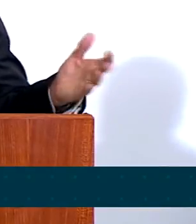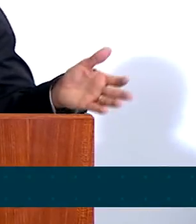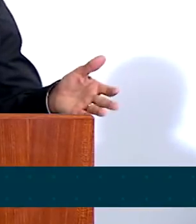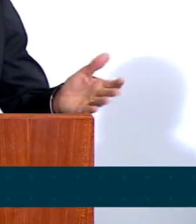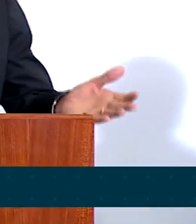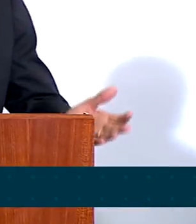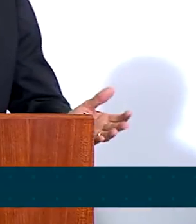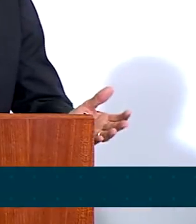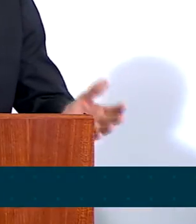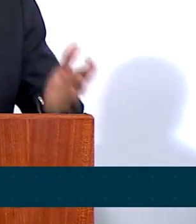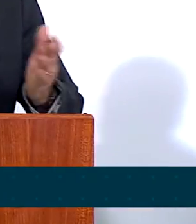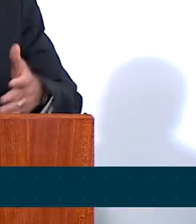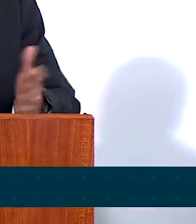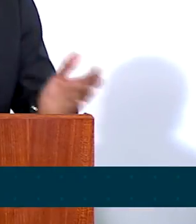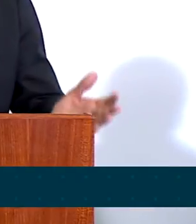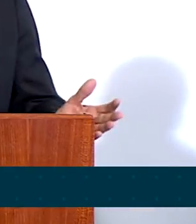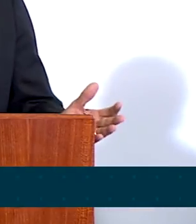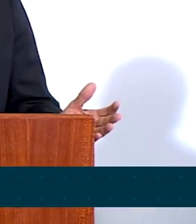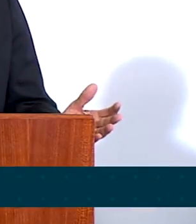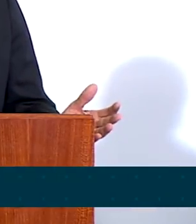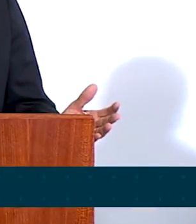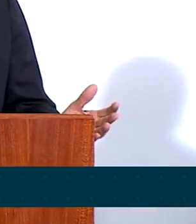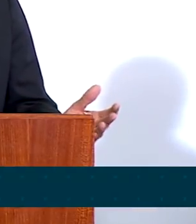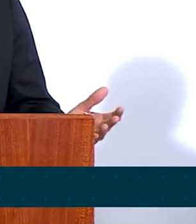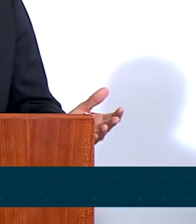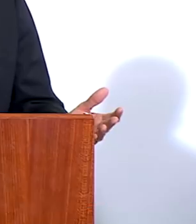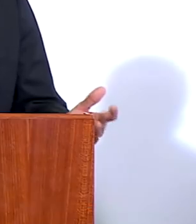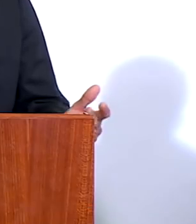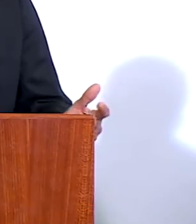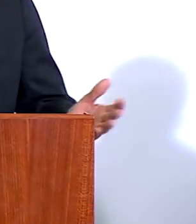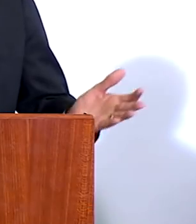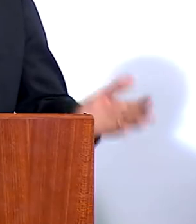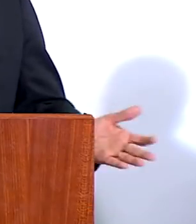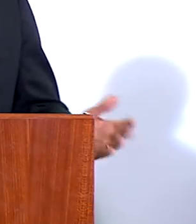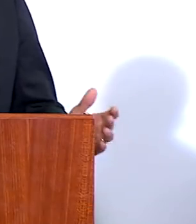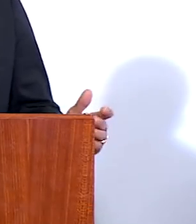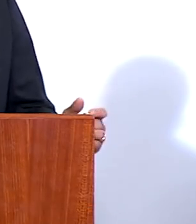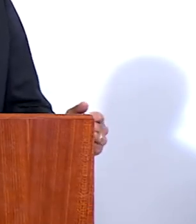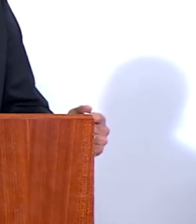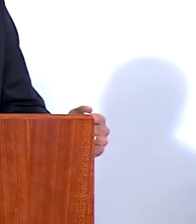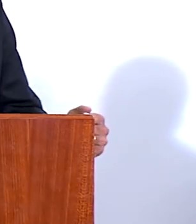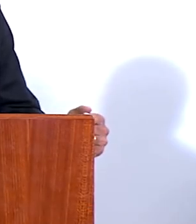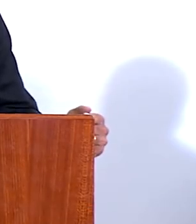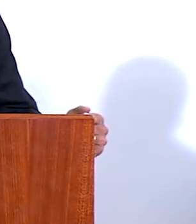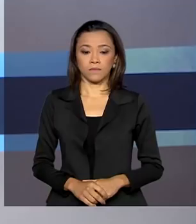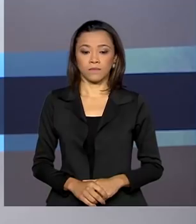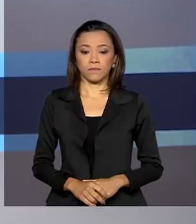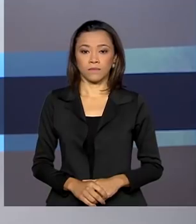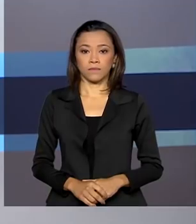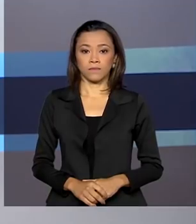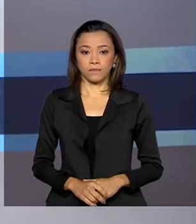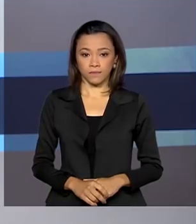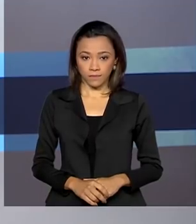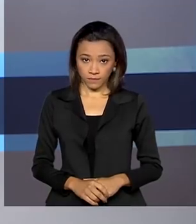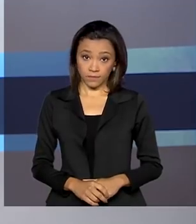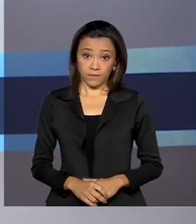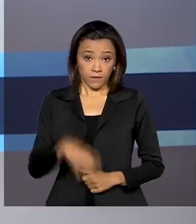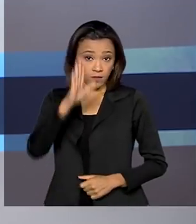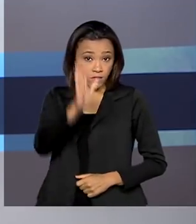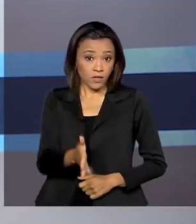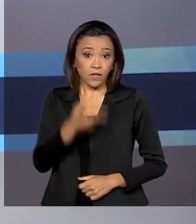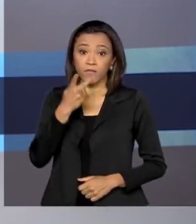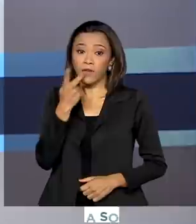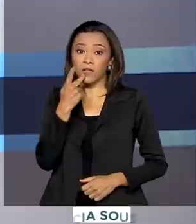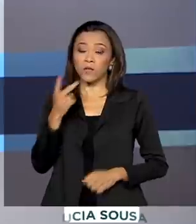excelência no tratamento, nós temos a excelência também na questão dos gastos em si. Já que estamos